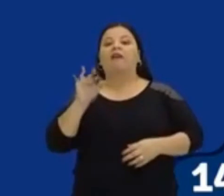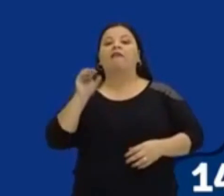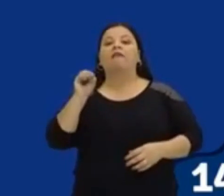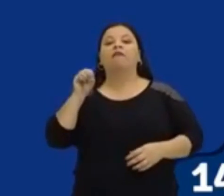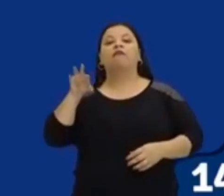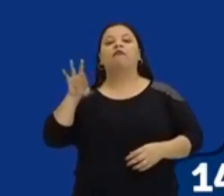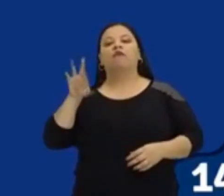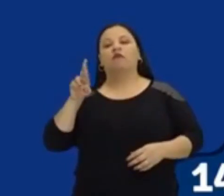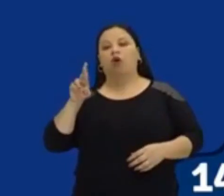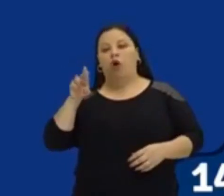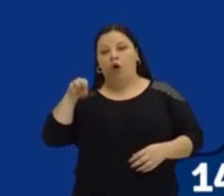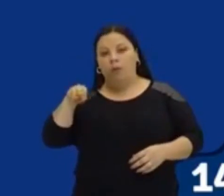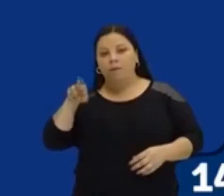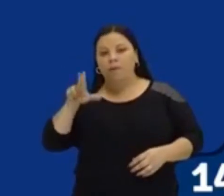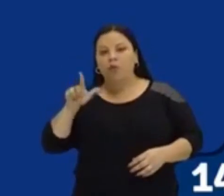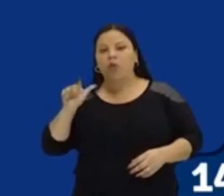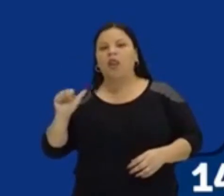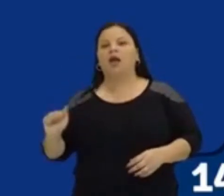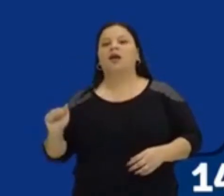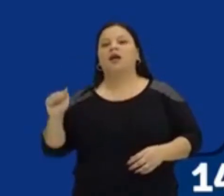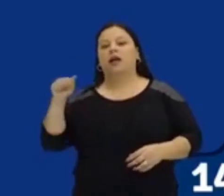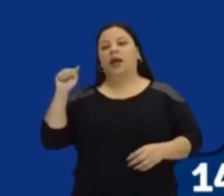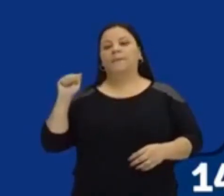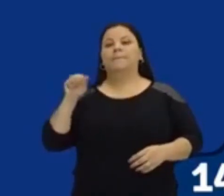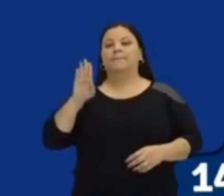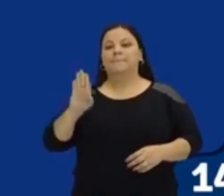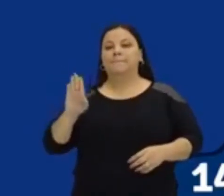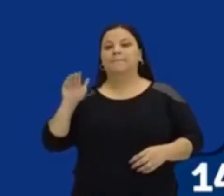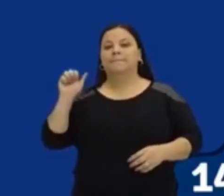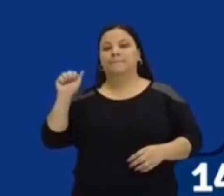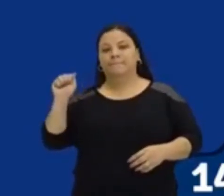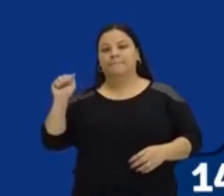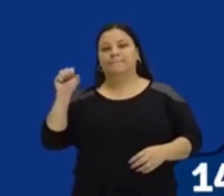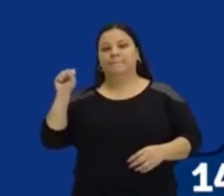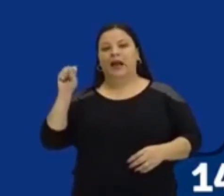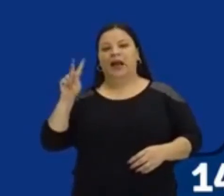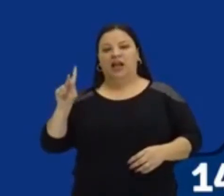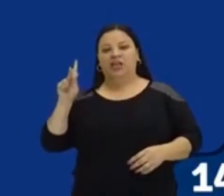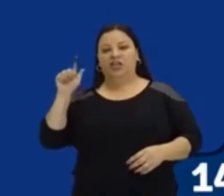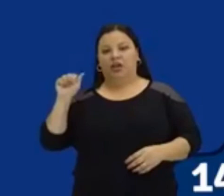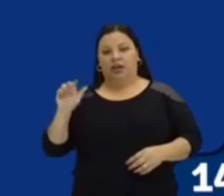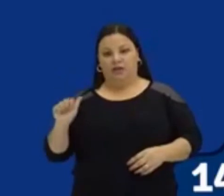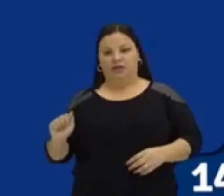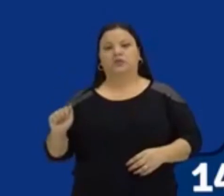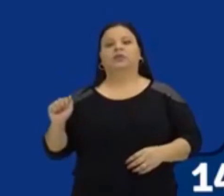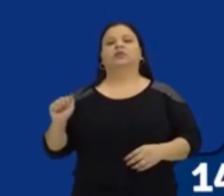igual a menos b mais ou menos a raiz do delta